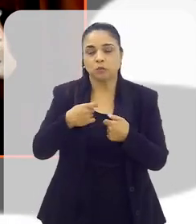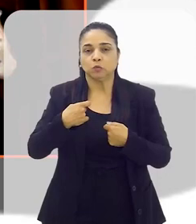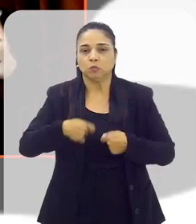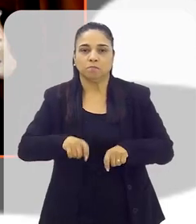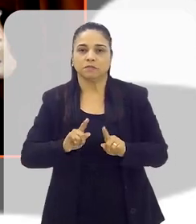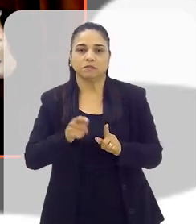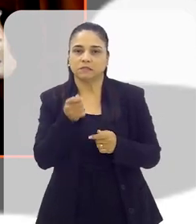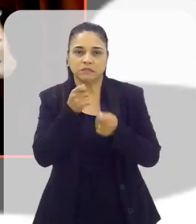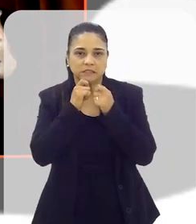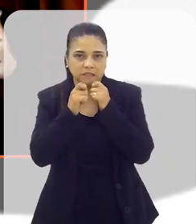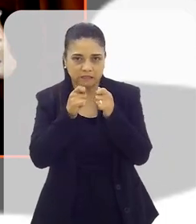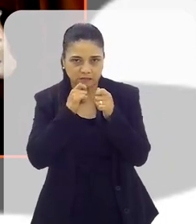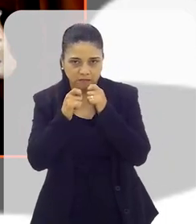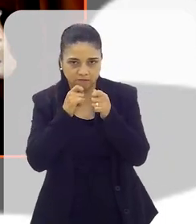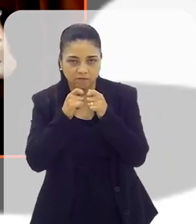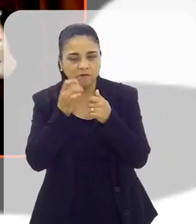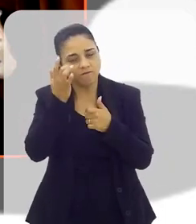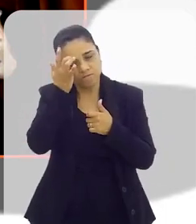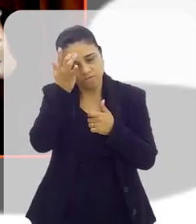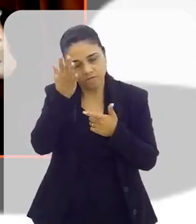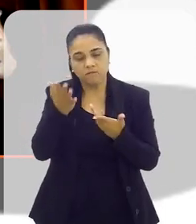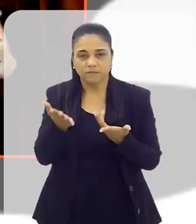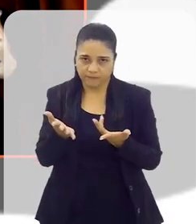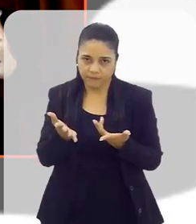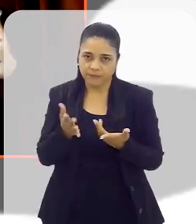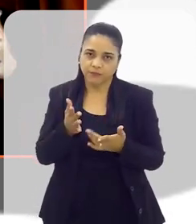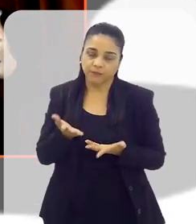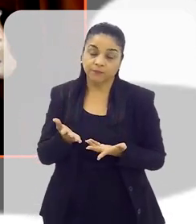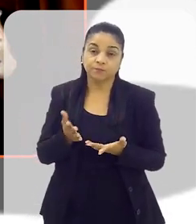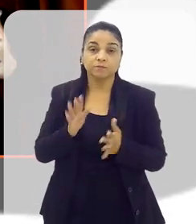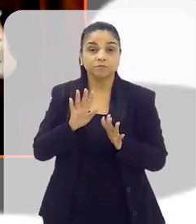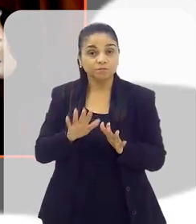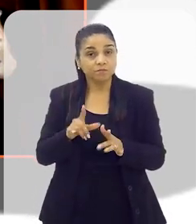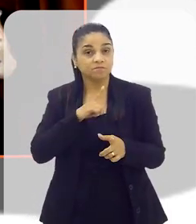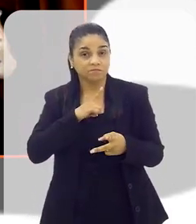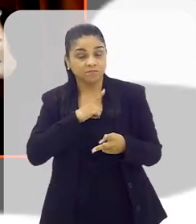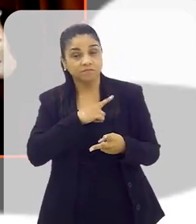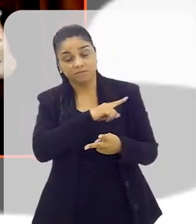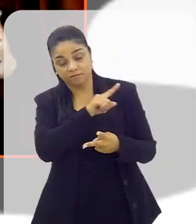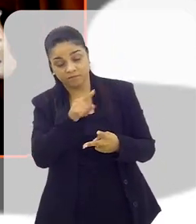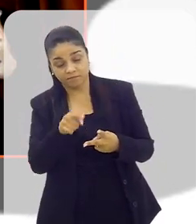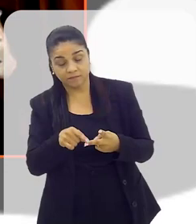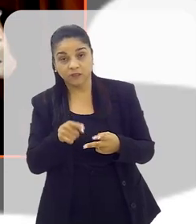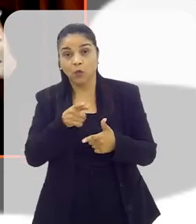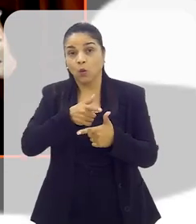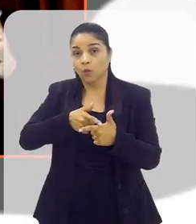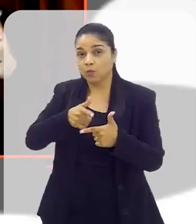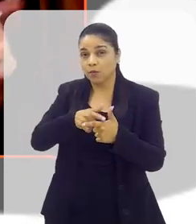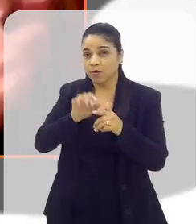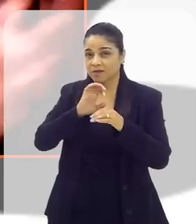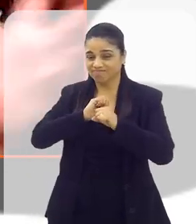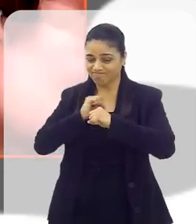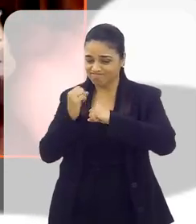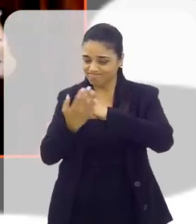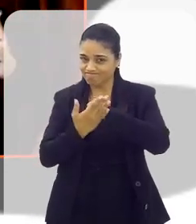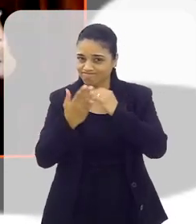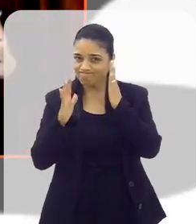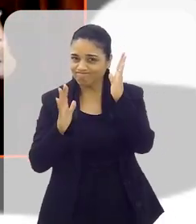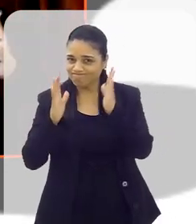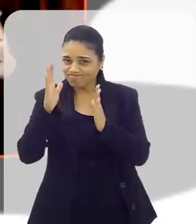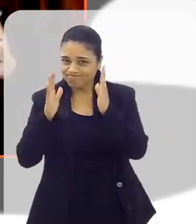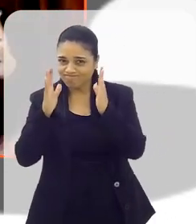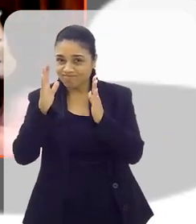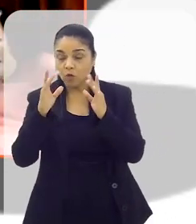precisa mais de entrevista, o que facilita bastante. E a gente teve também, Cláudio, esse problema da pandemia,